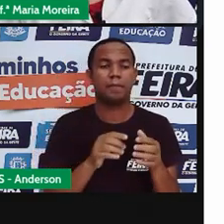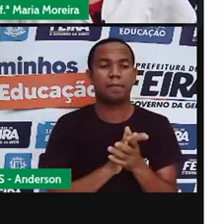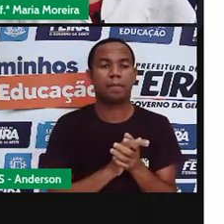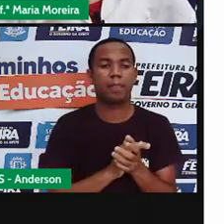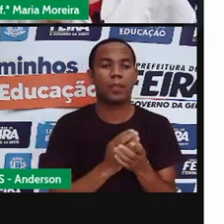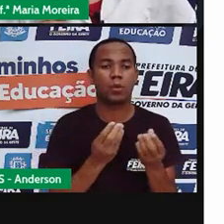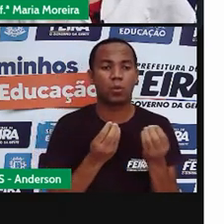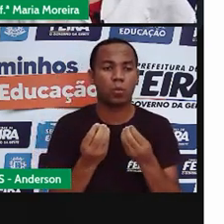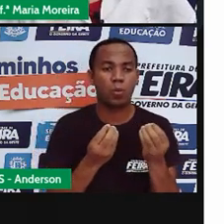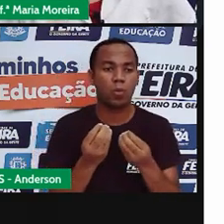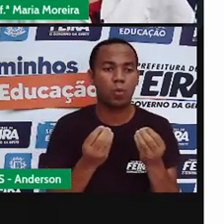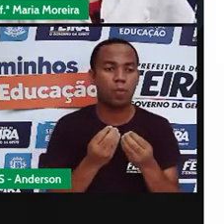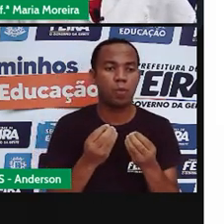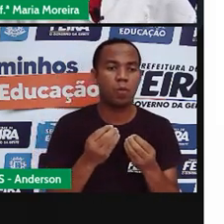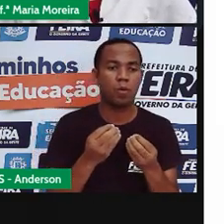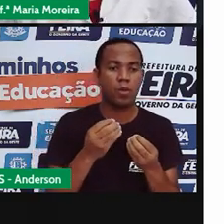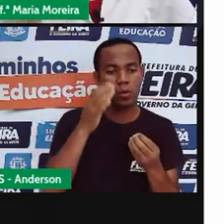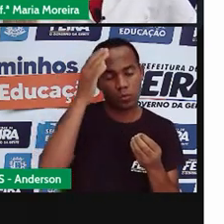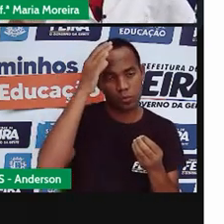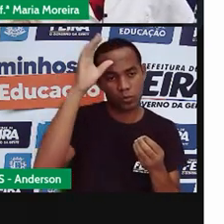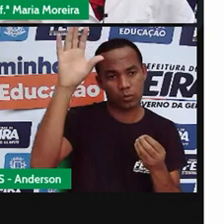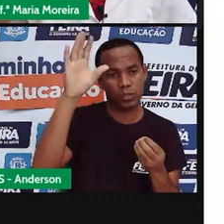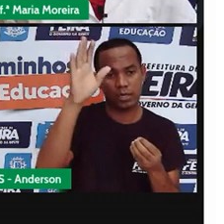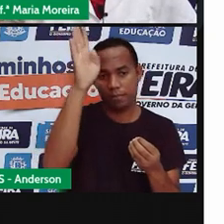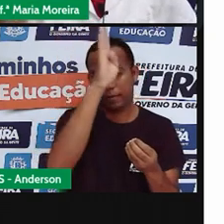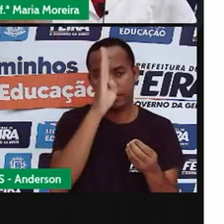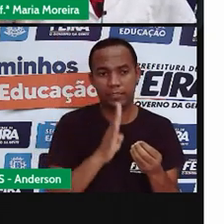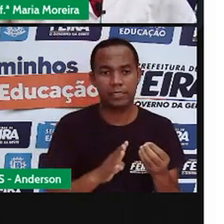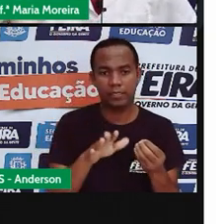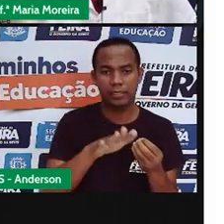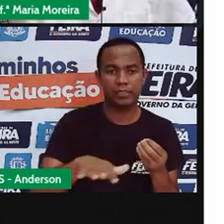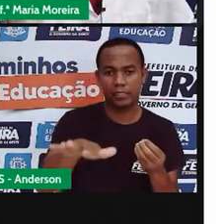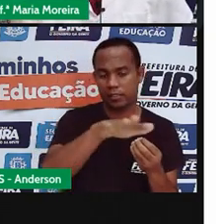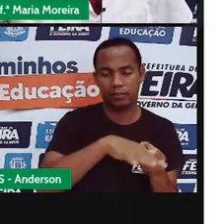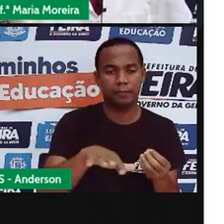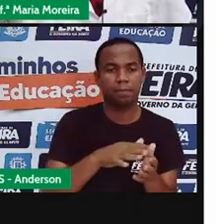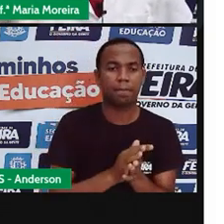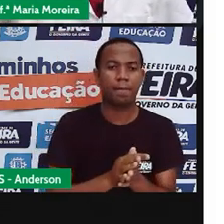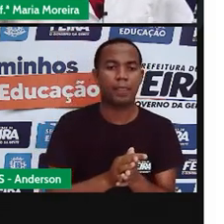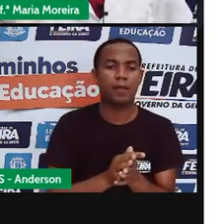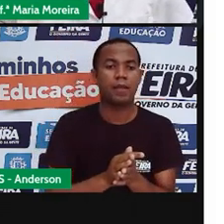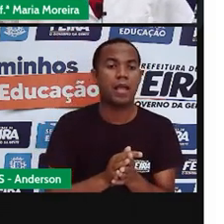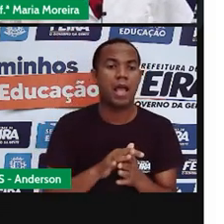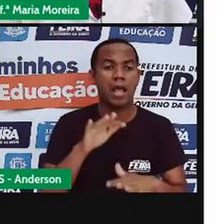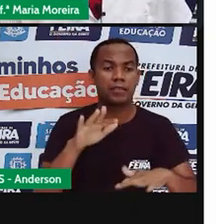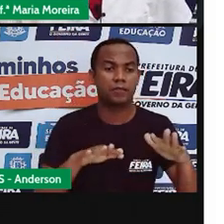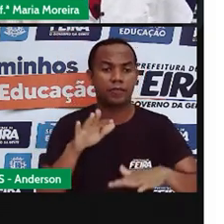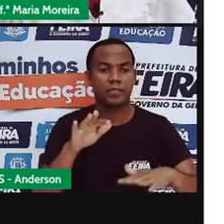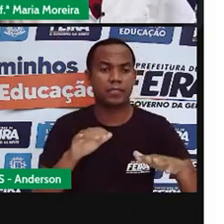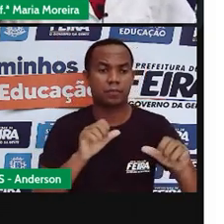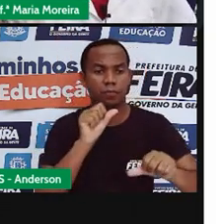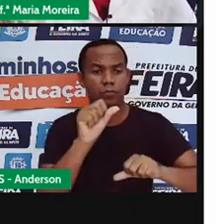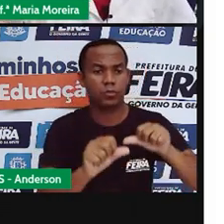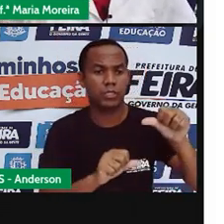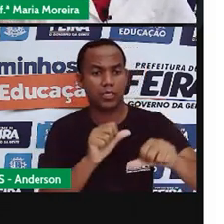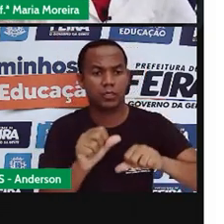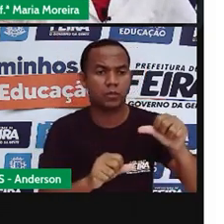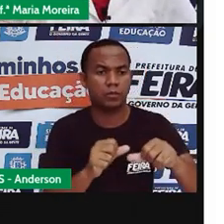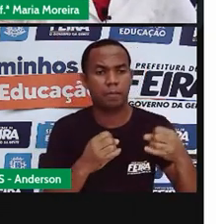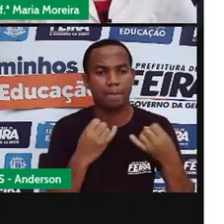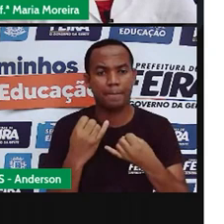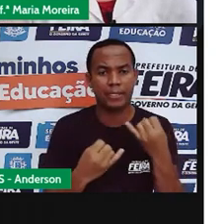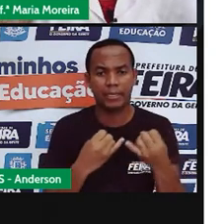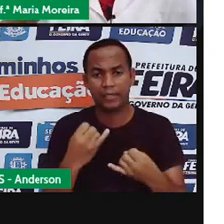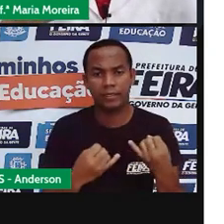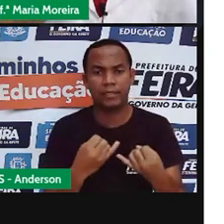é o quê? Por aqui? Vividos. Então, as brincadeiras, elas foram o quê? Passando por transformações, né? No decorrer do tempo.